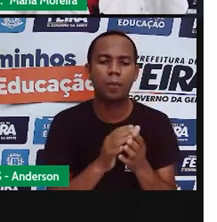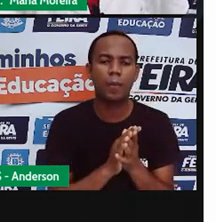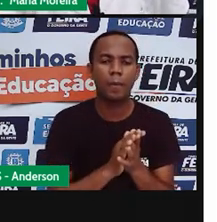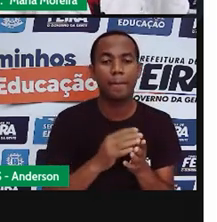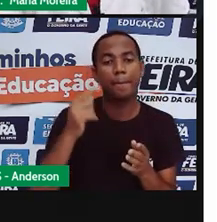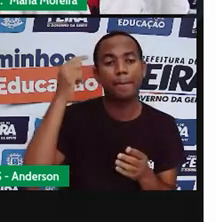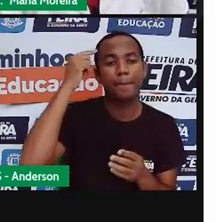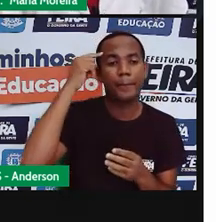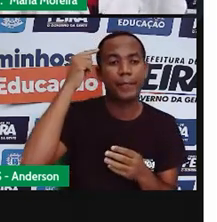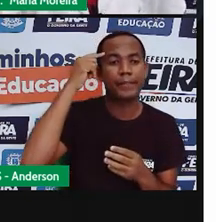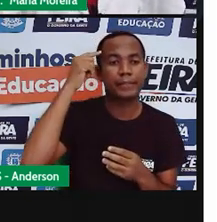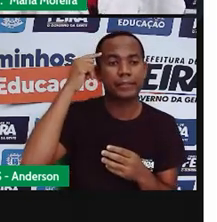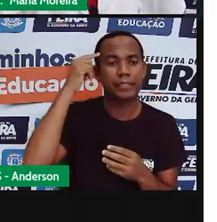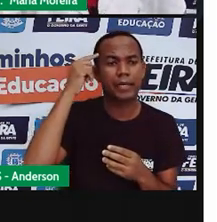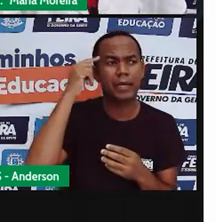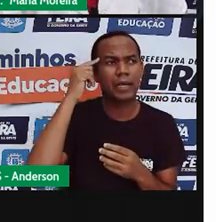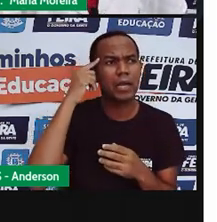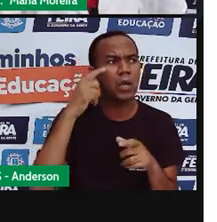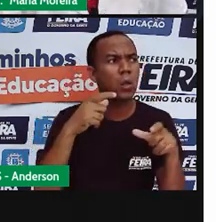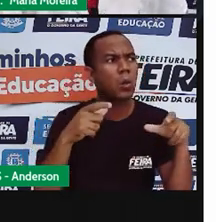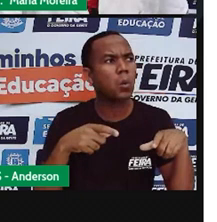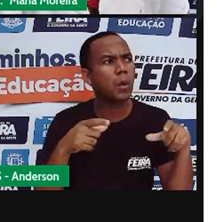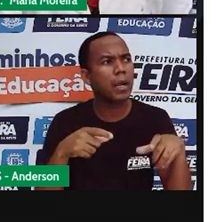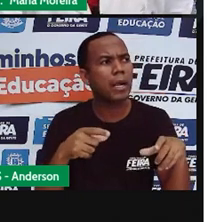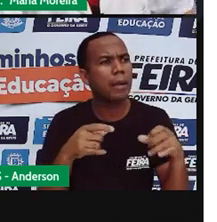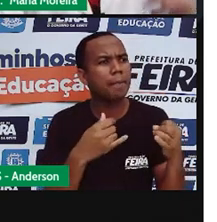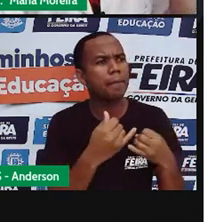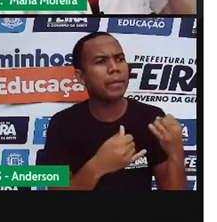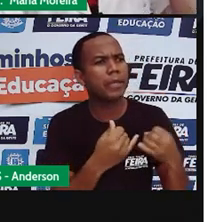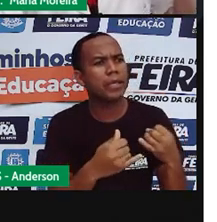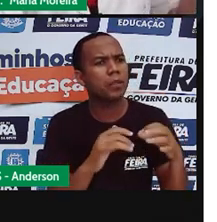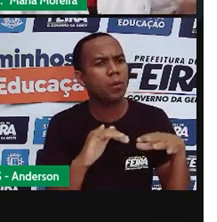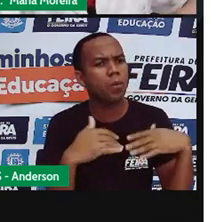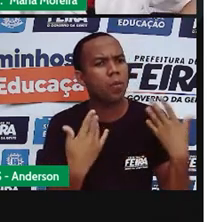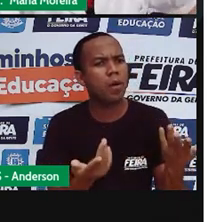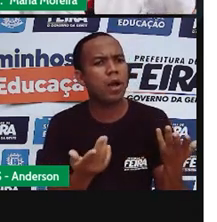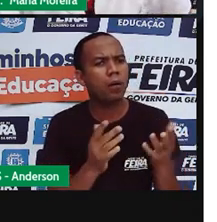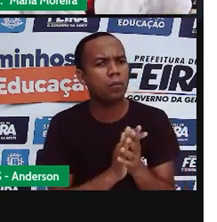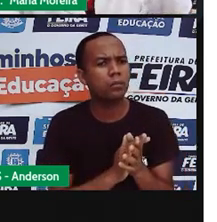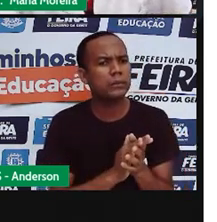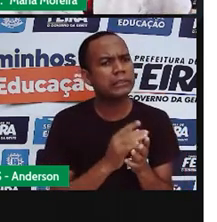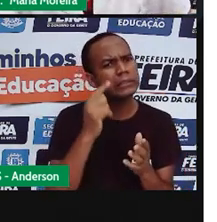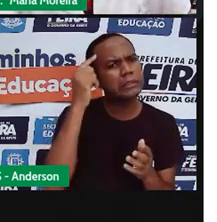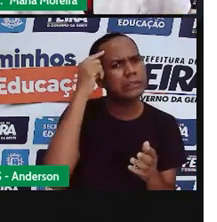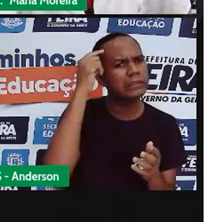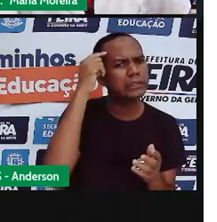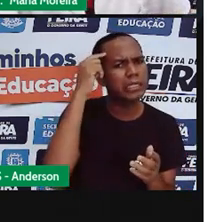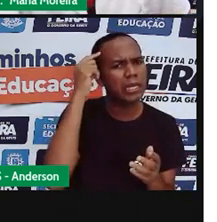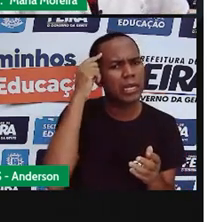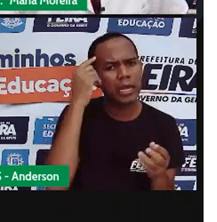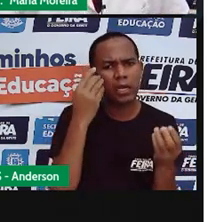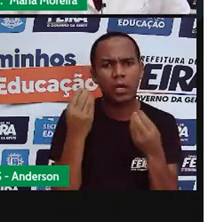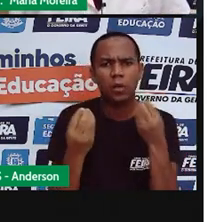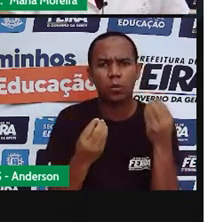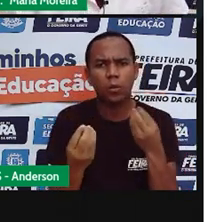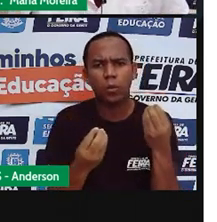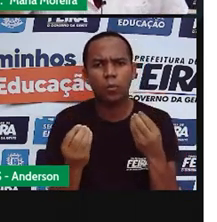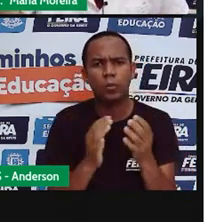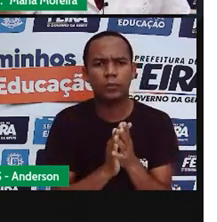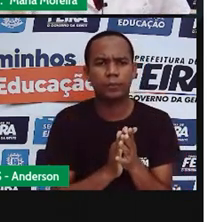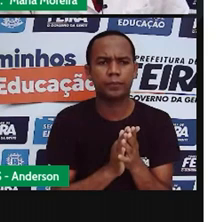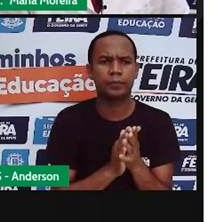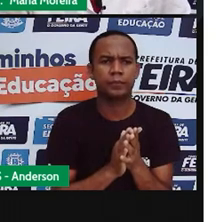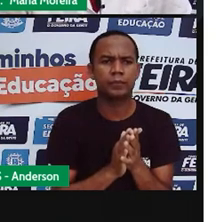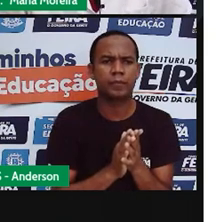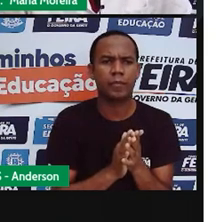pensar? Ai, de onde será que vem esse brinquedo? Poxa, como que tiveram essa ideia, né? Bom, esses brinquedos, eles